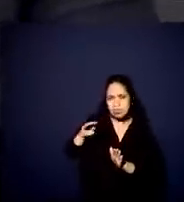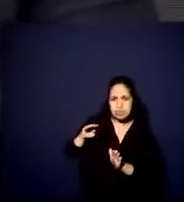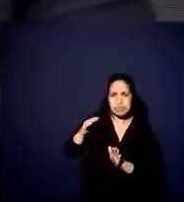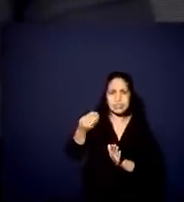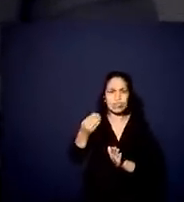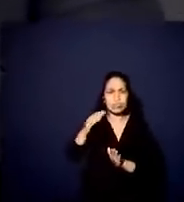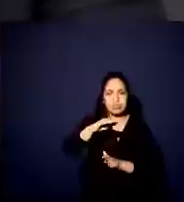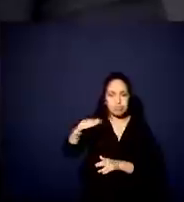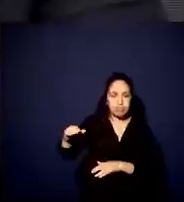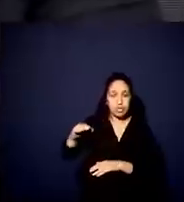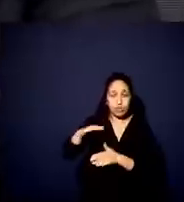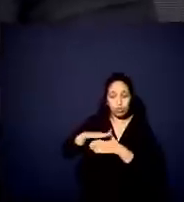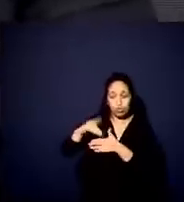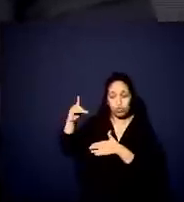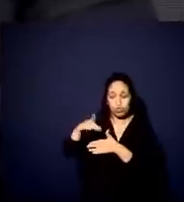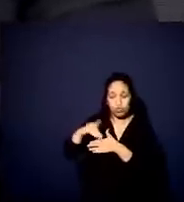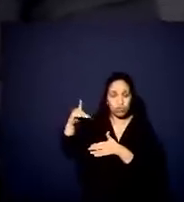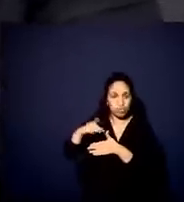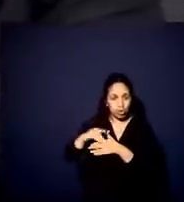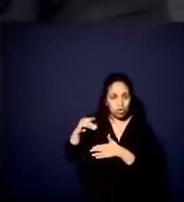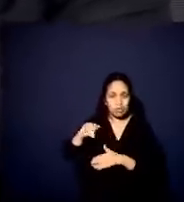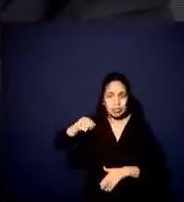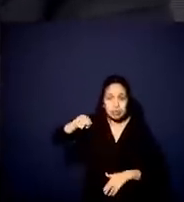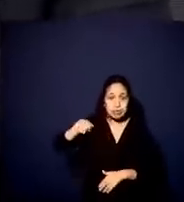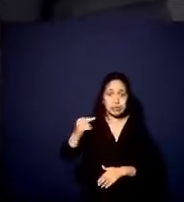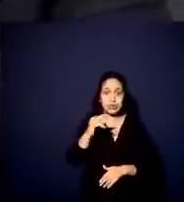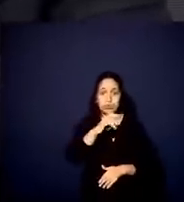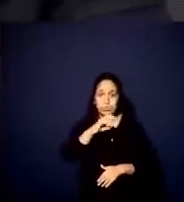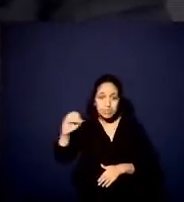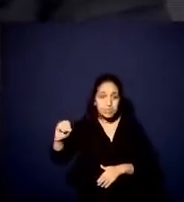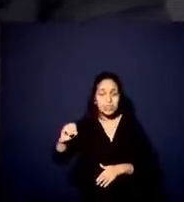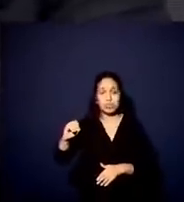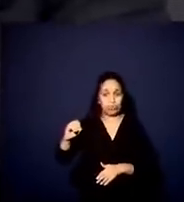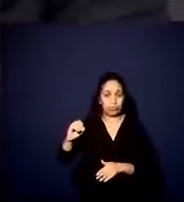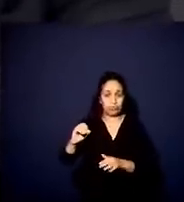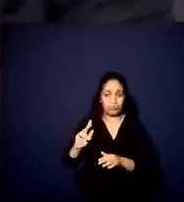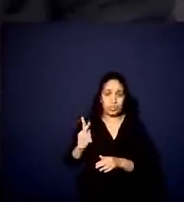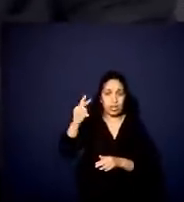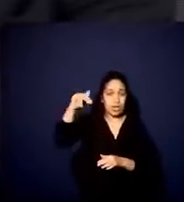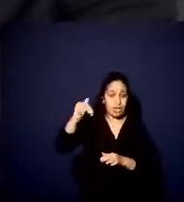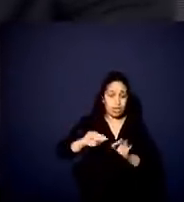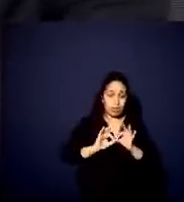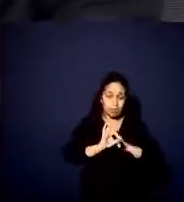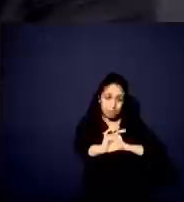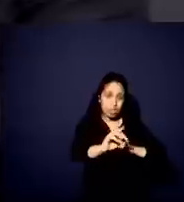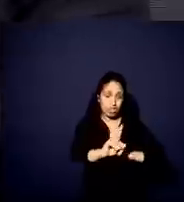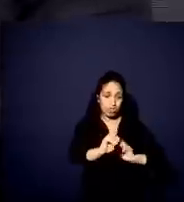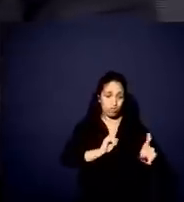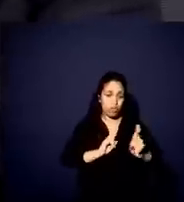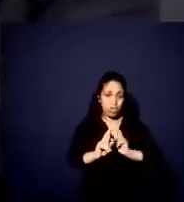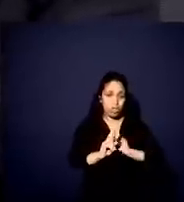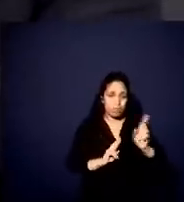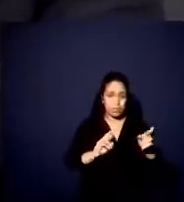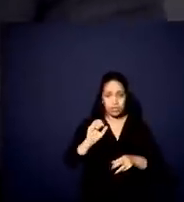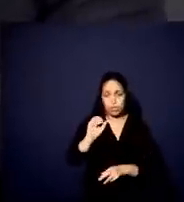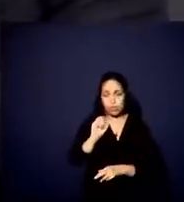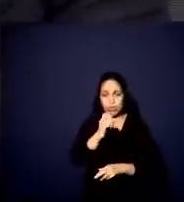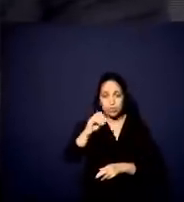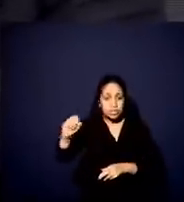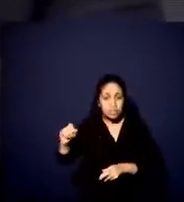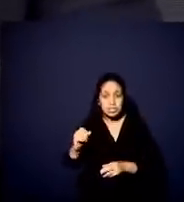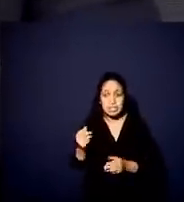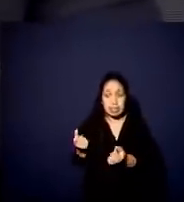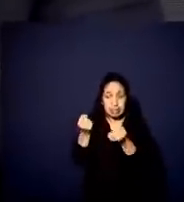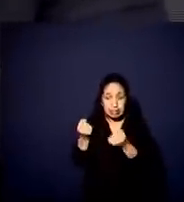de dólares, 1.300 quilômetros de ferrovia, aonde vai transportar 80 milhões de toneladas ano, depois de